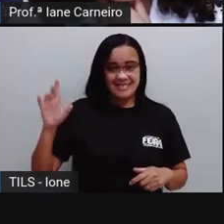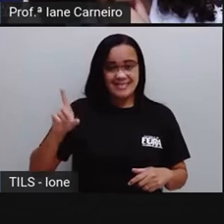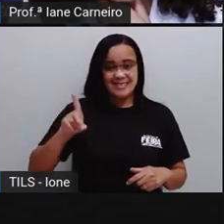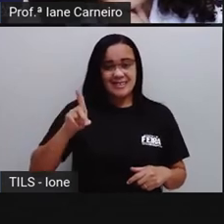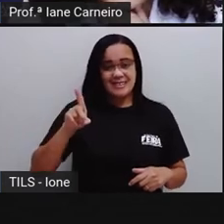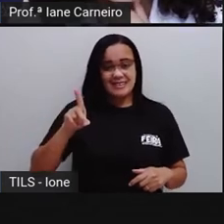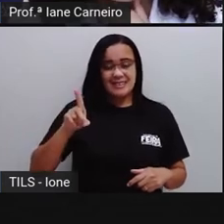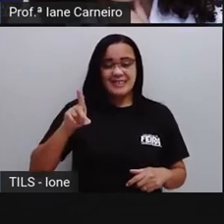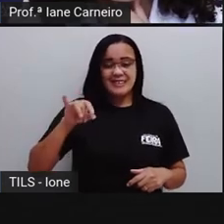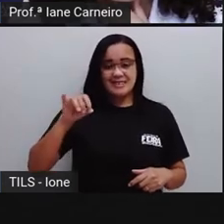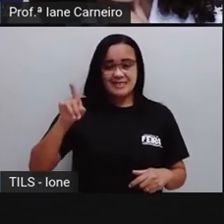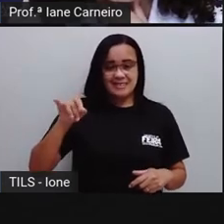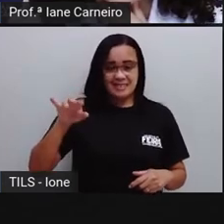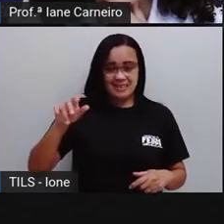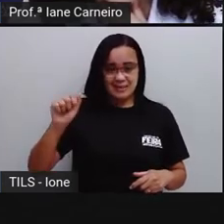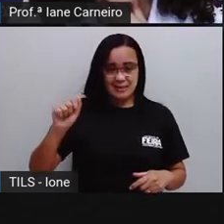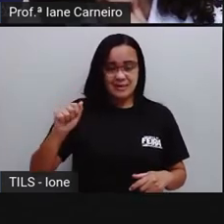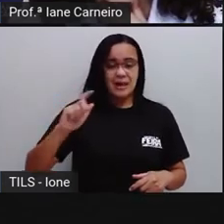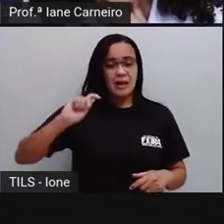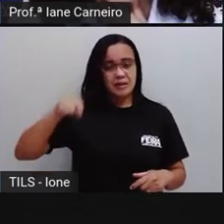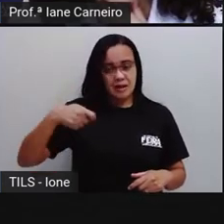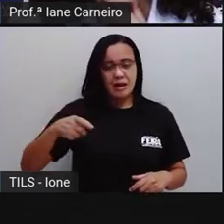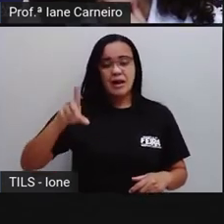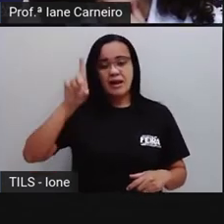destro, ó.